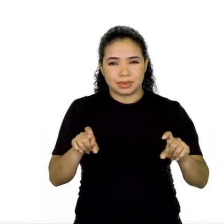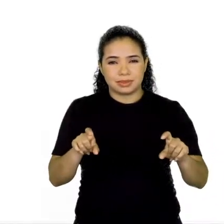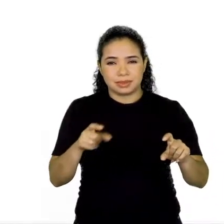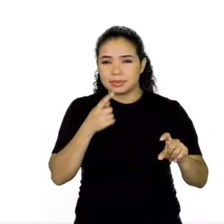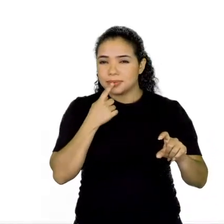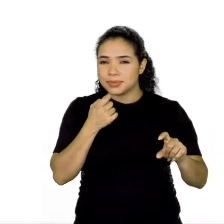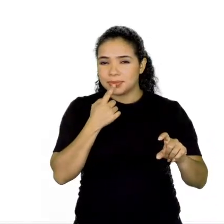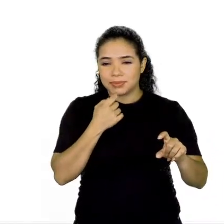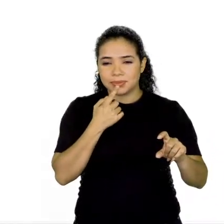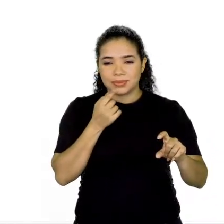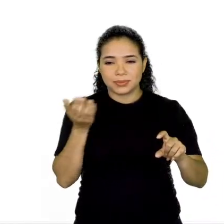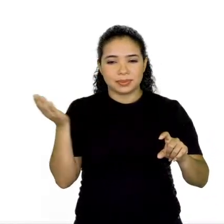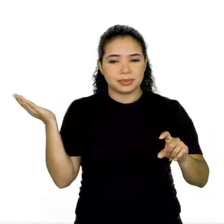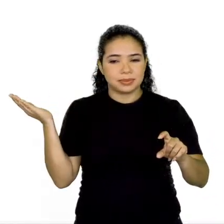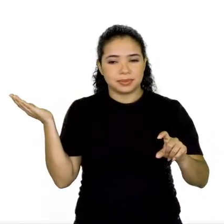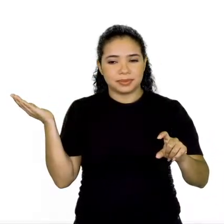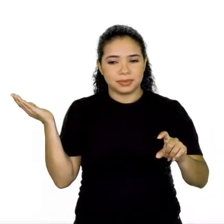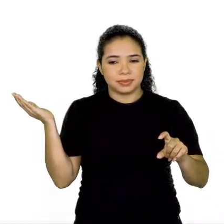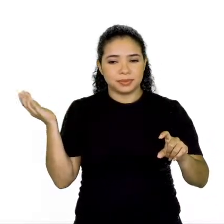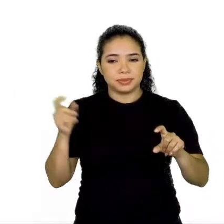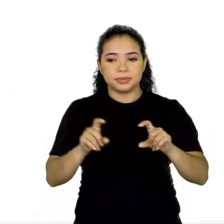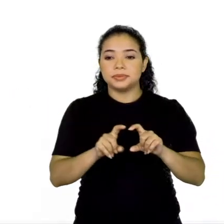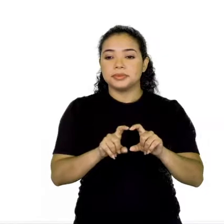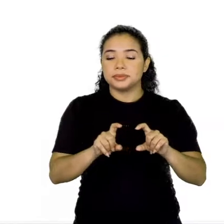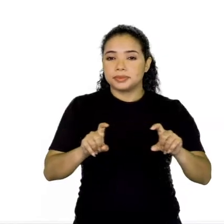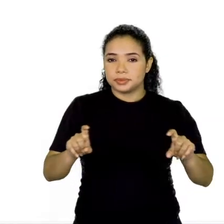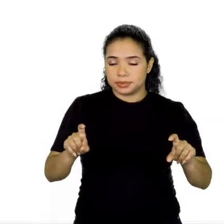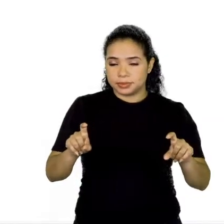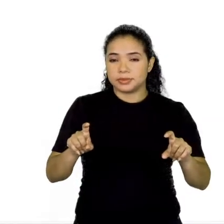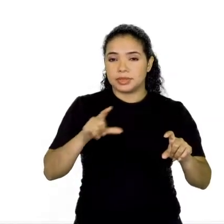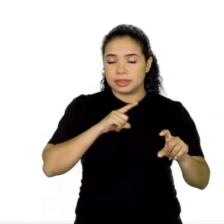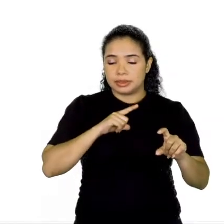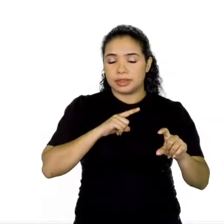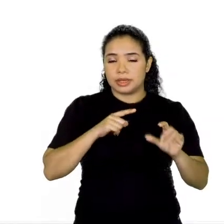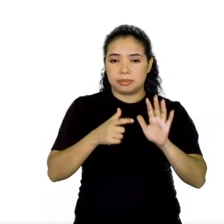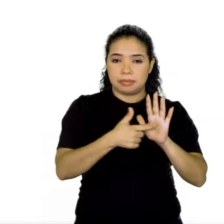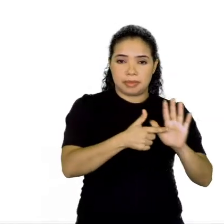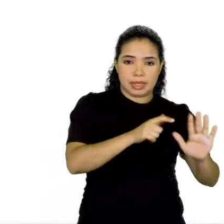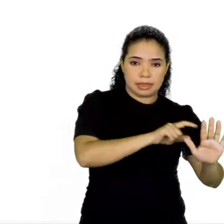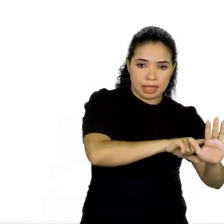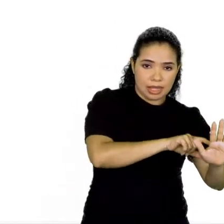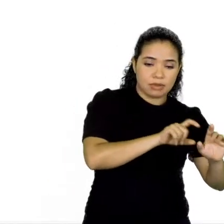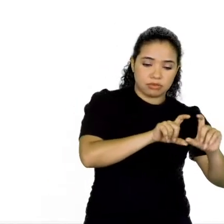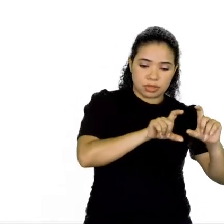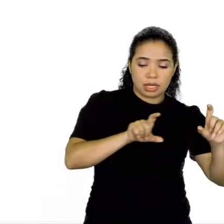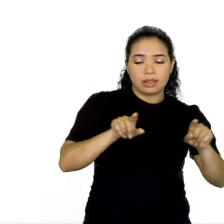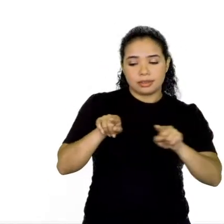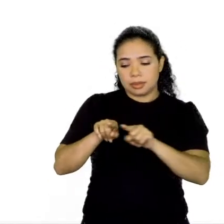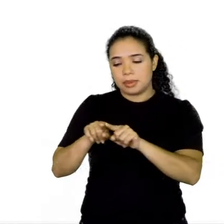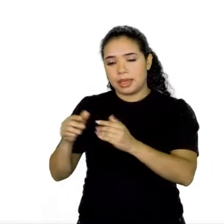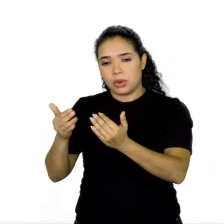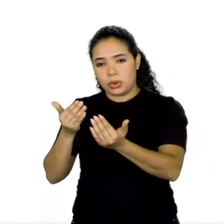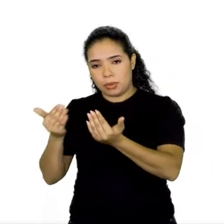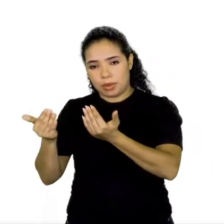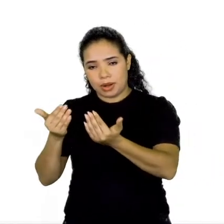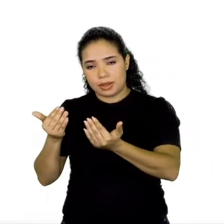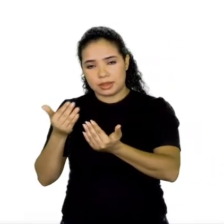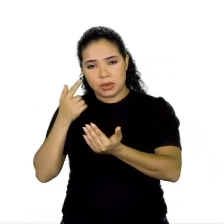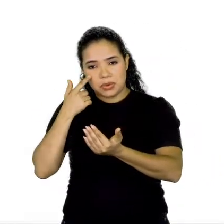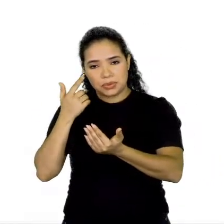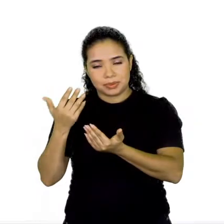lemos, em que lá naquele trecho, ocorre tanto a metáfora como a comparação. Olha aqui.